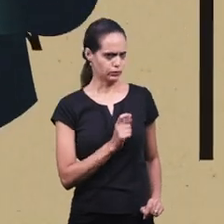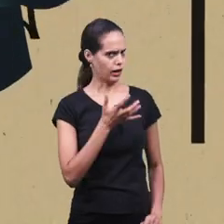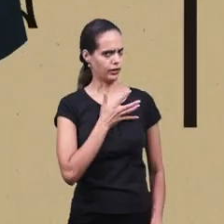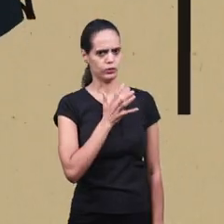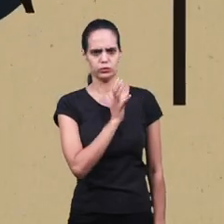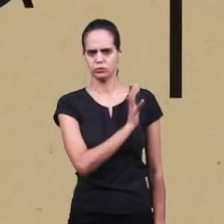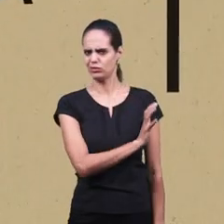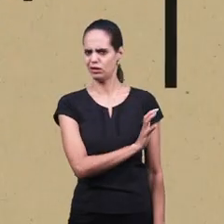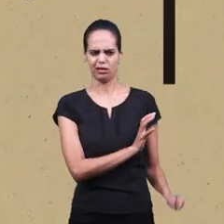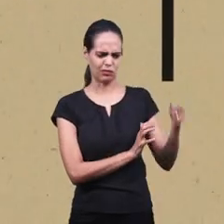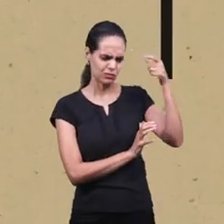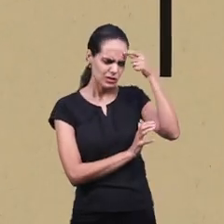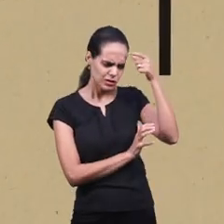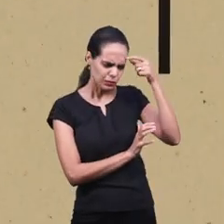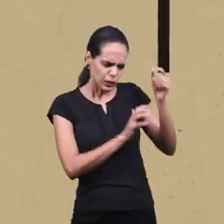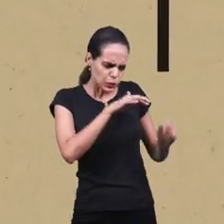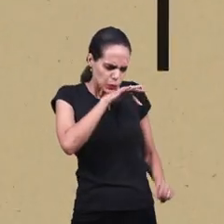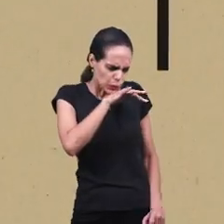os seus pensamentos